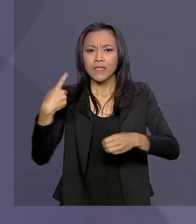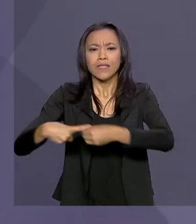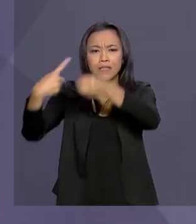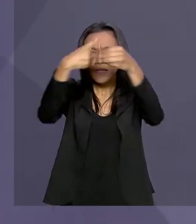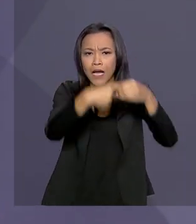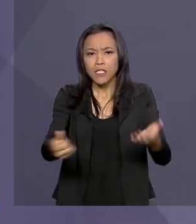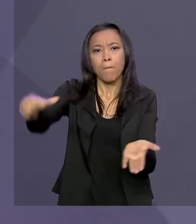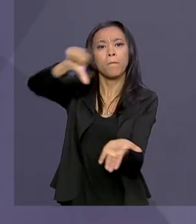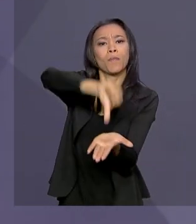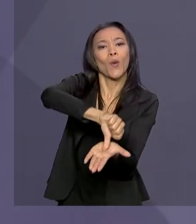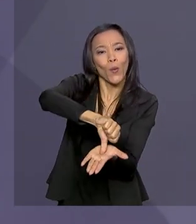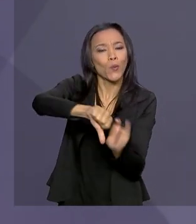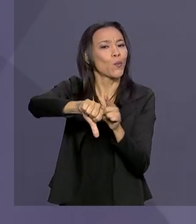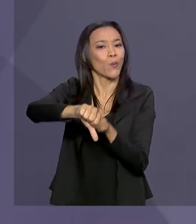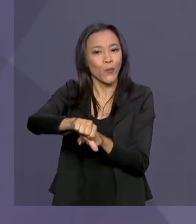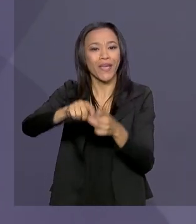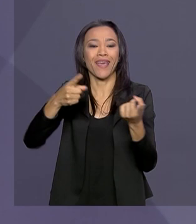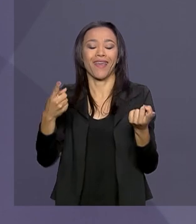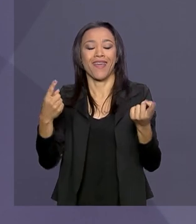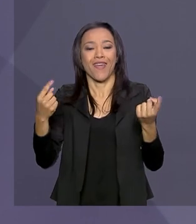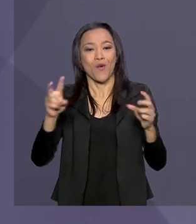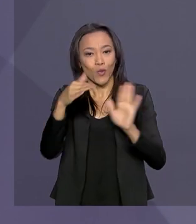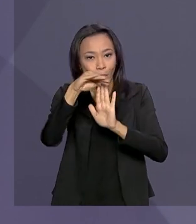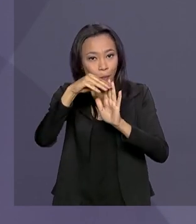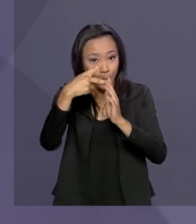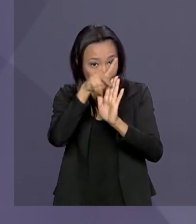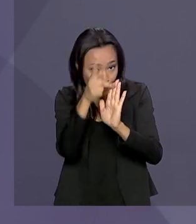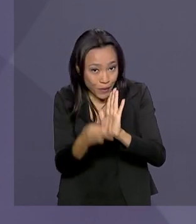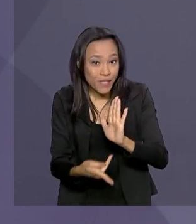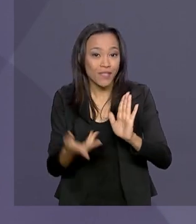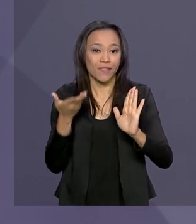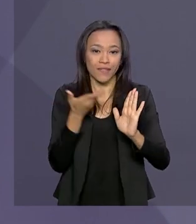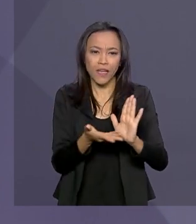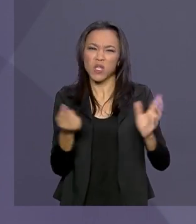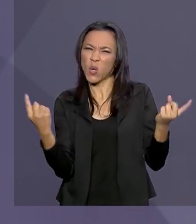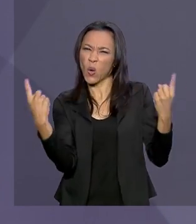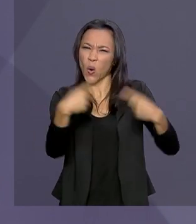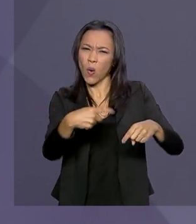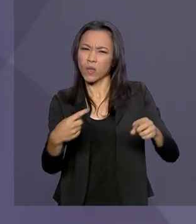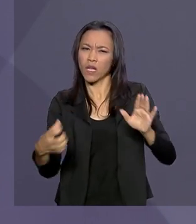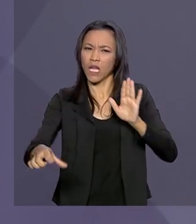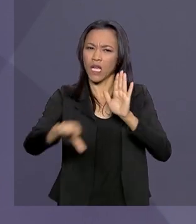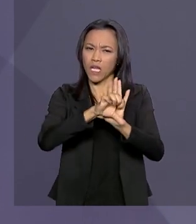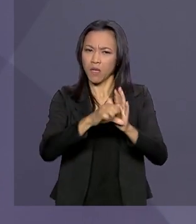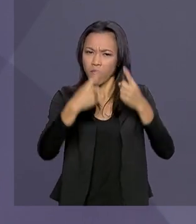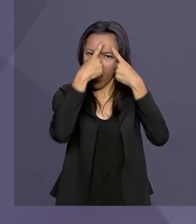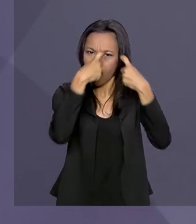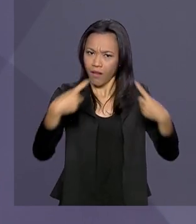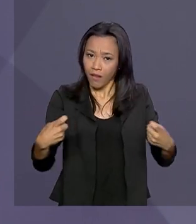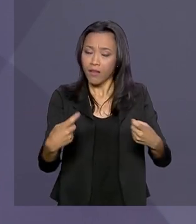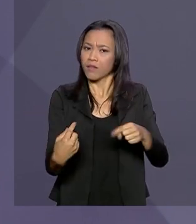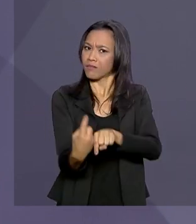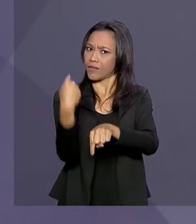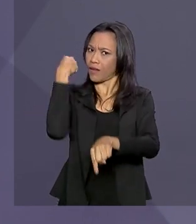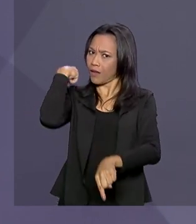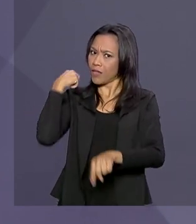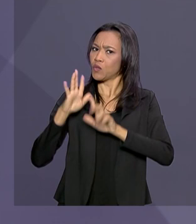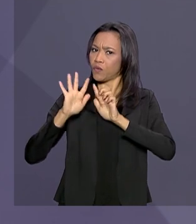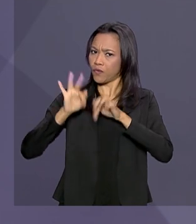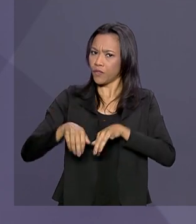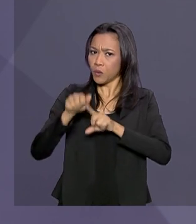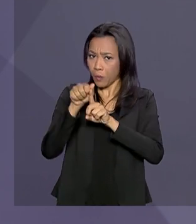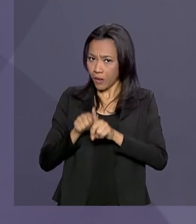Em Frente Brasil de Combate a Crimes Violentos. Segundo o governo, desde que a iniciativa começou no fim do mês passado,